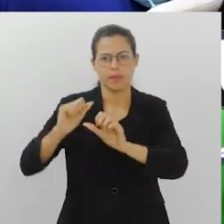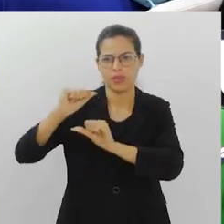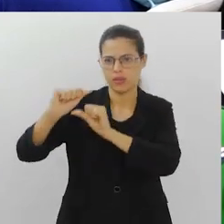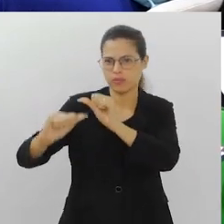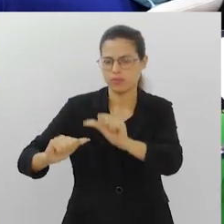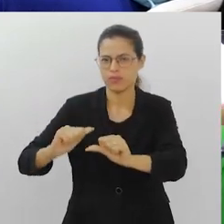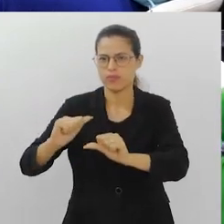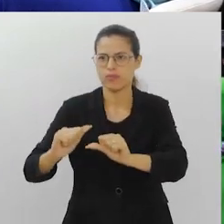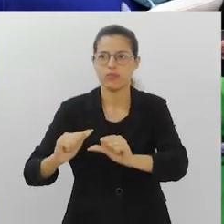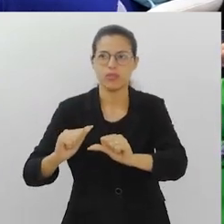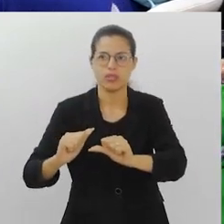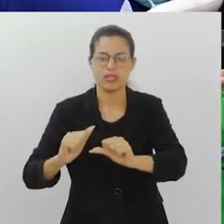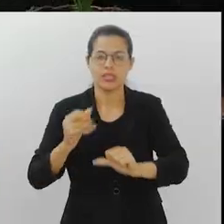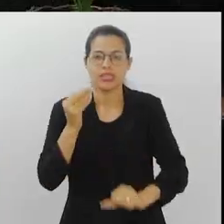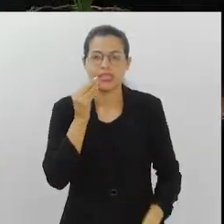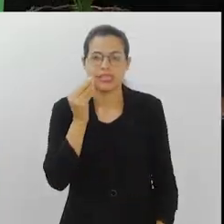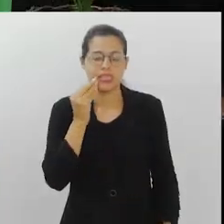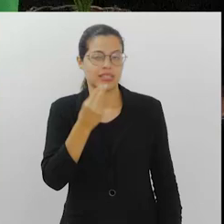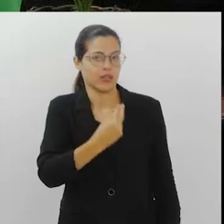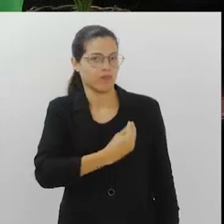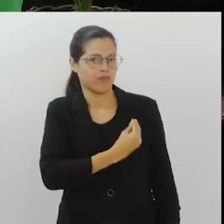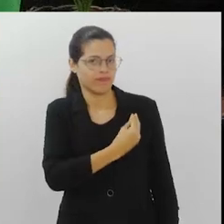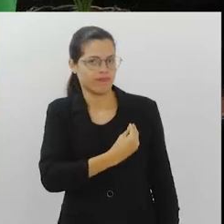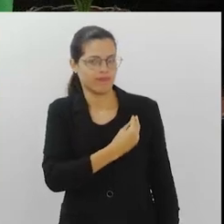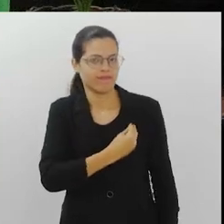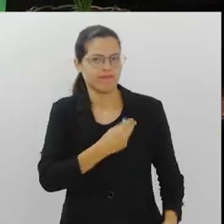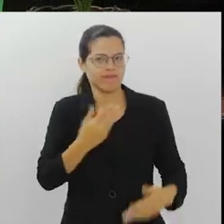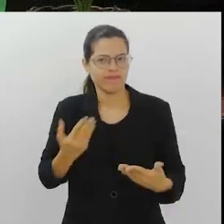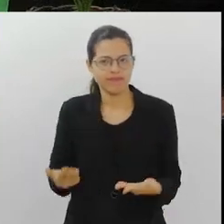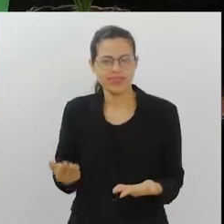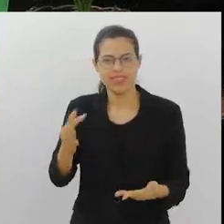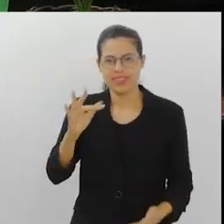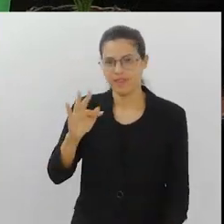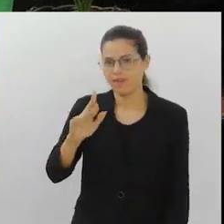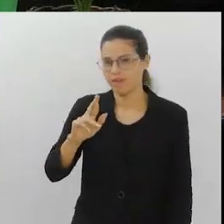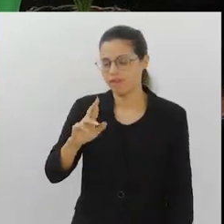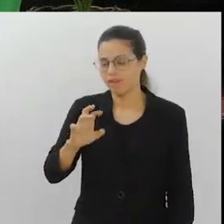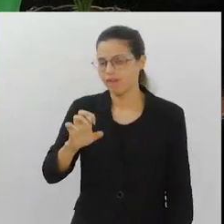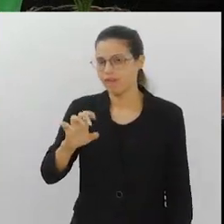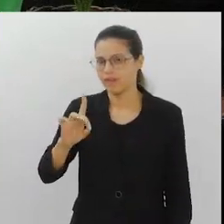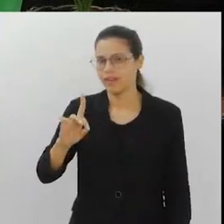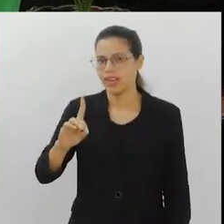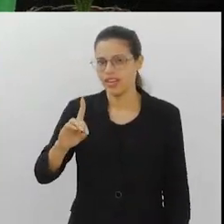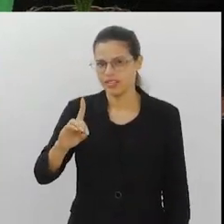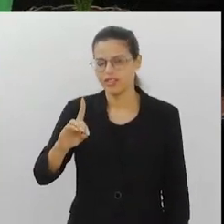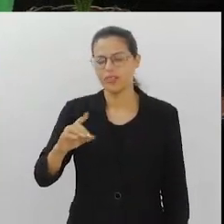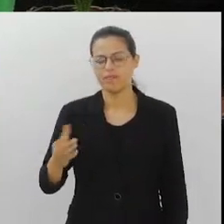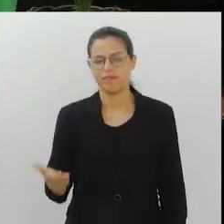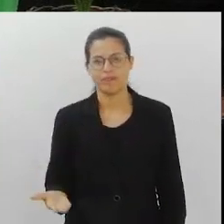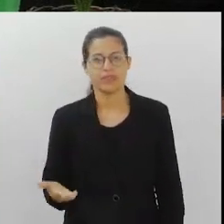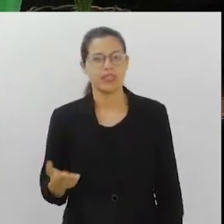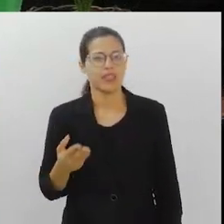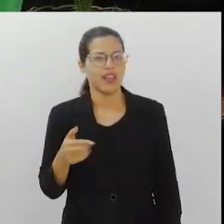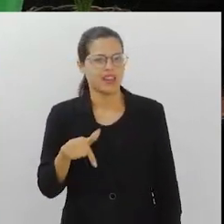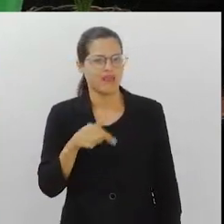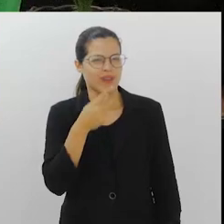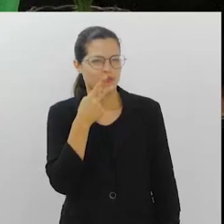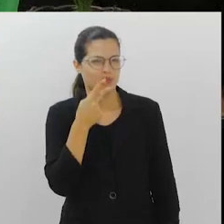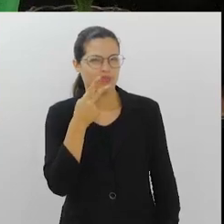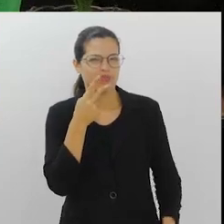estão aí. Pela nossa própria sobrevivência. E aí, Fred, o Márcio comentou essa questão